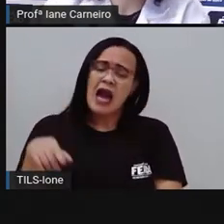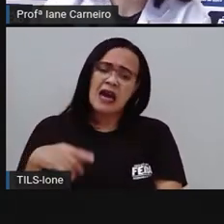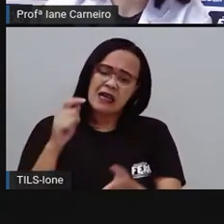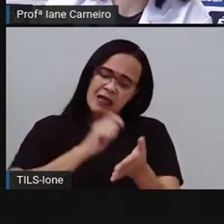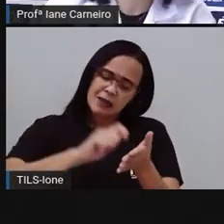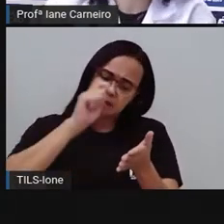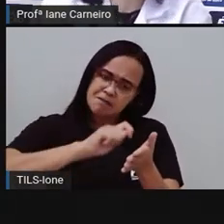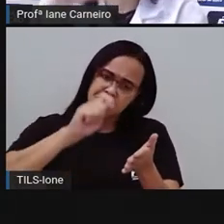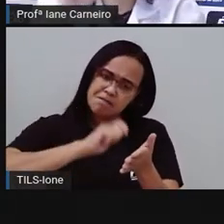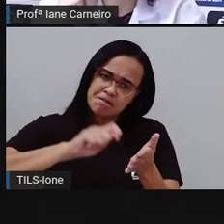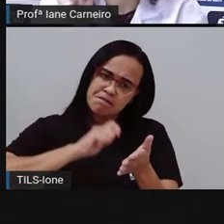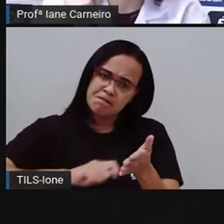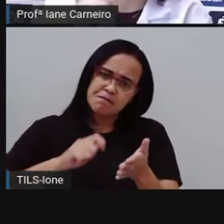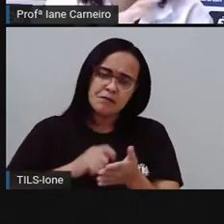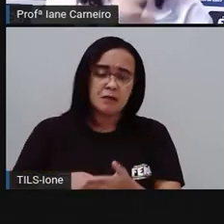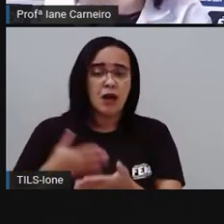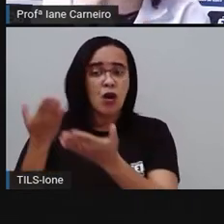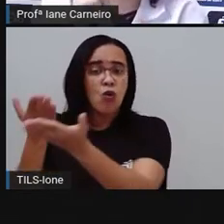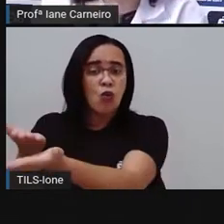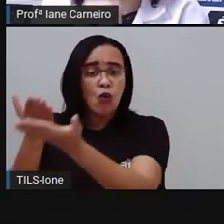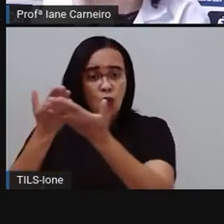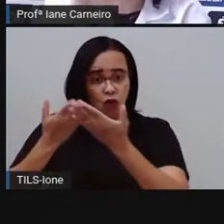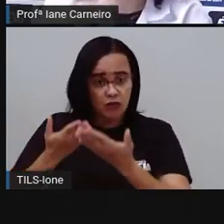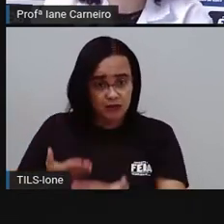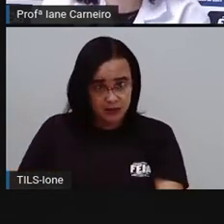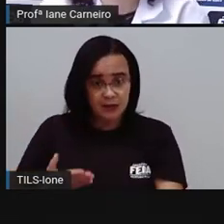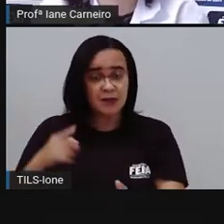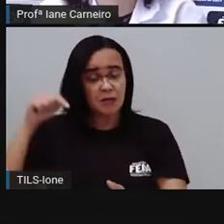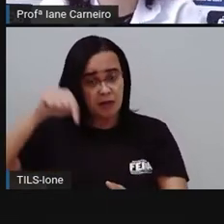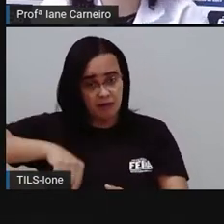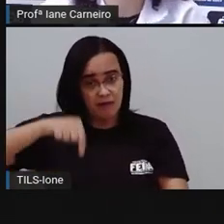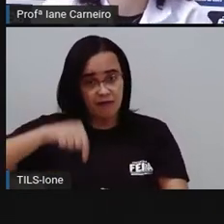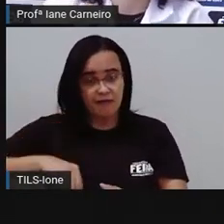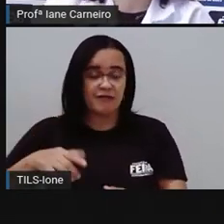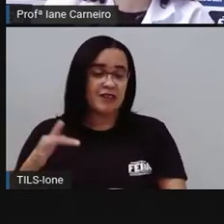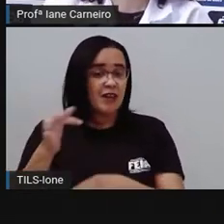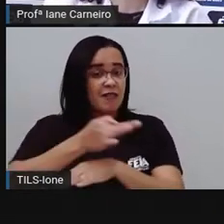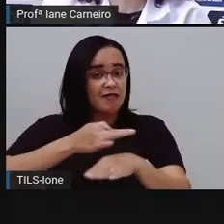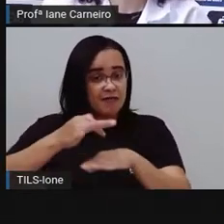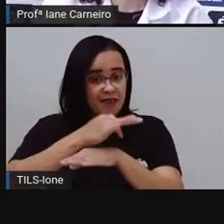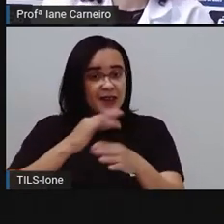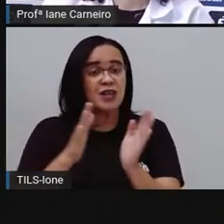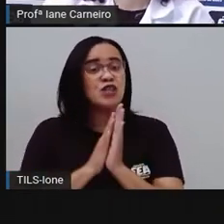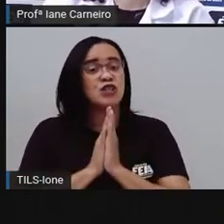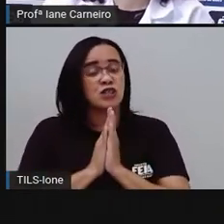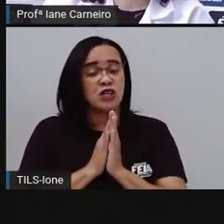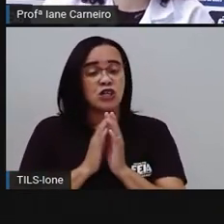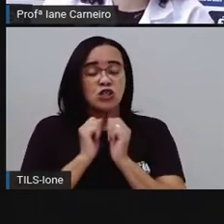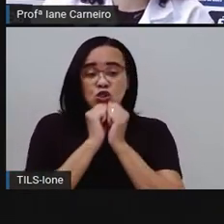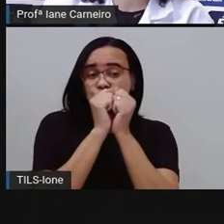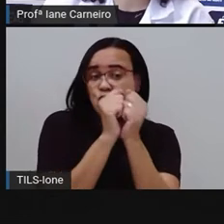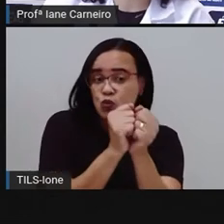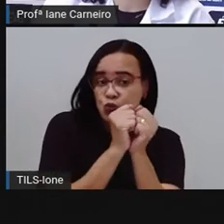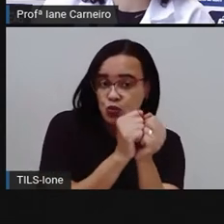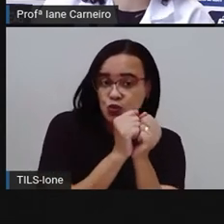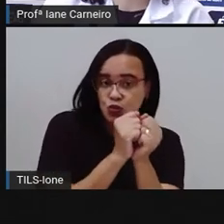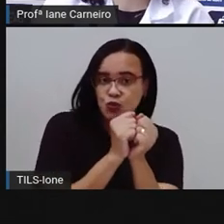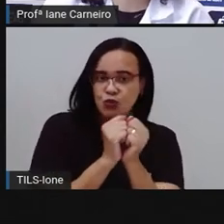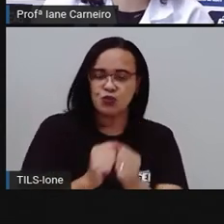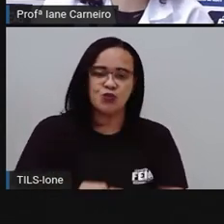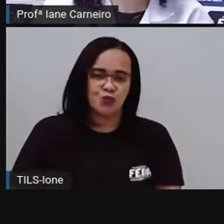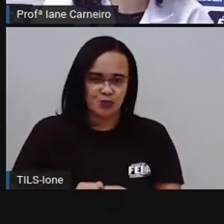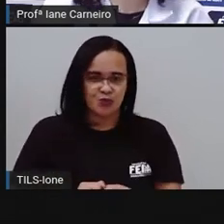as férias comigo. Então, eu escrevi esse bilhete. Faz de conta, tá? Que eu escrevi esse bilhete. Olha só. Vem o nome da cidade e a data.